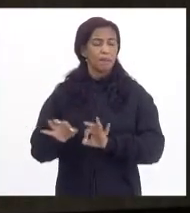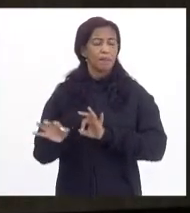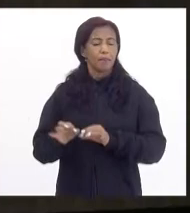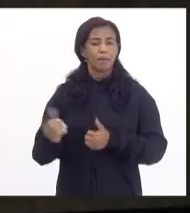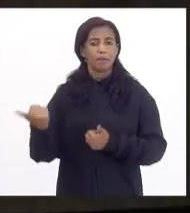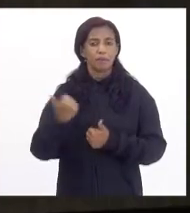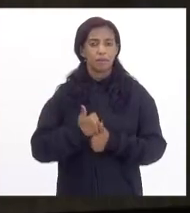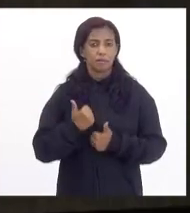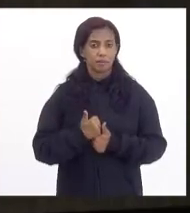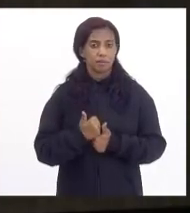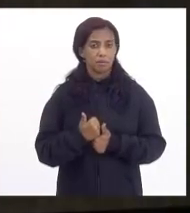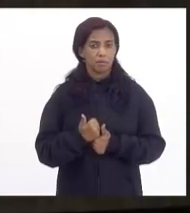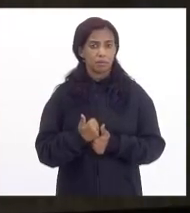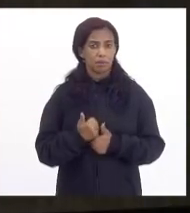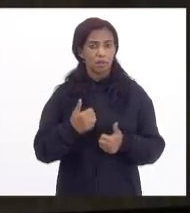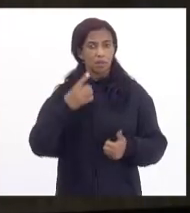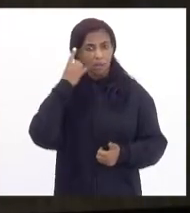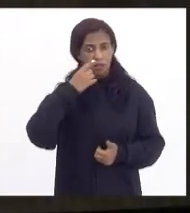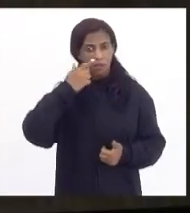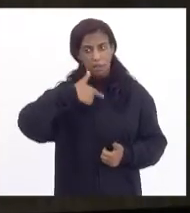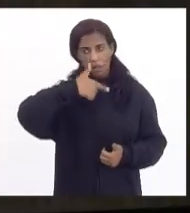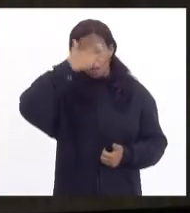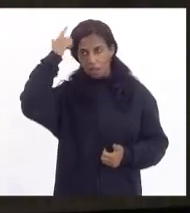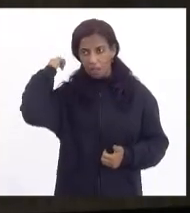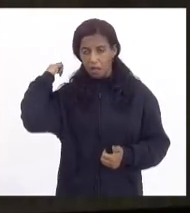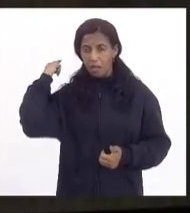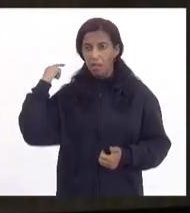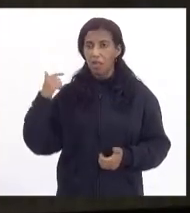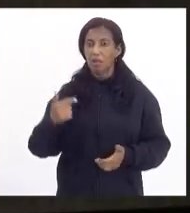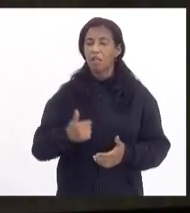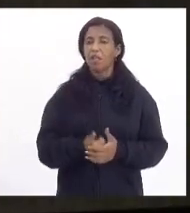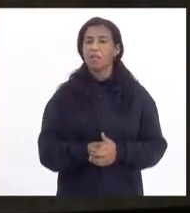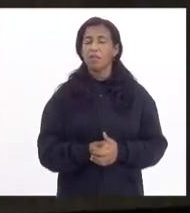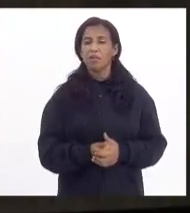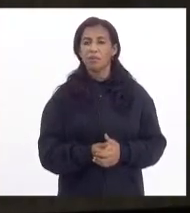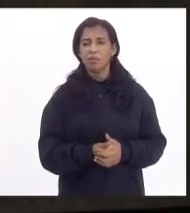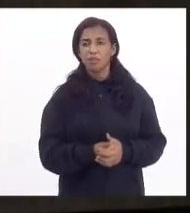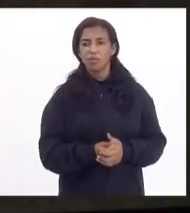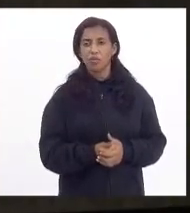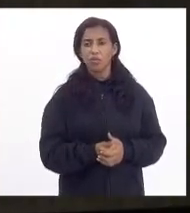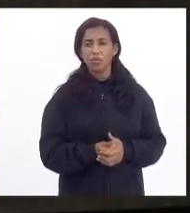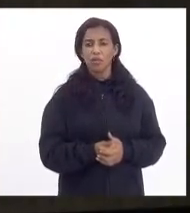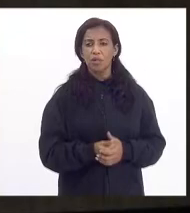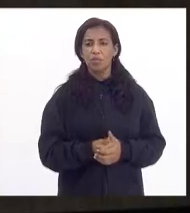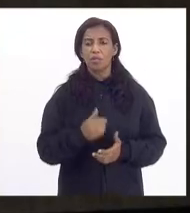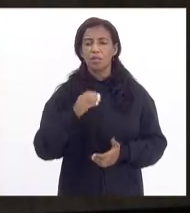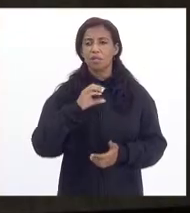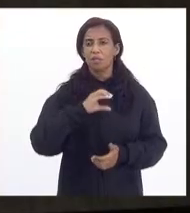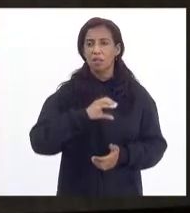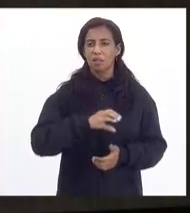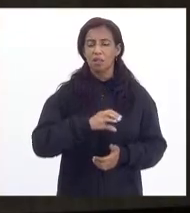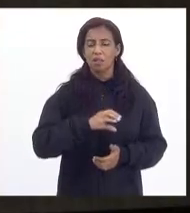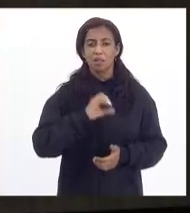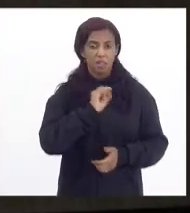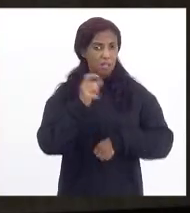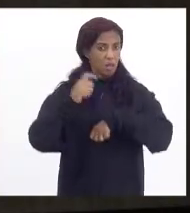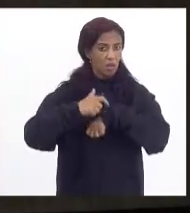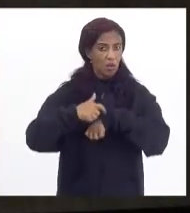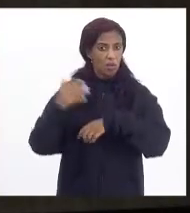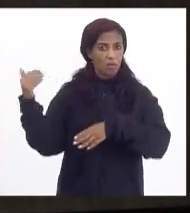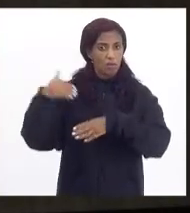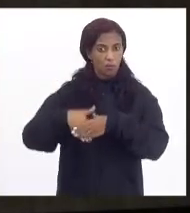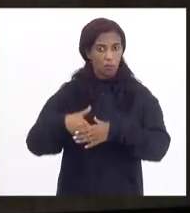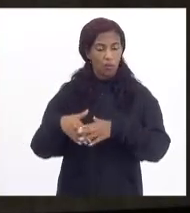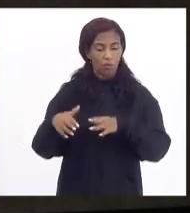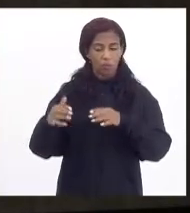substitutivo. O deputado Luiz Paulo já fez isso várias vezes. Tinha o seu voto. E se na hora do voto ele divergisse do